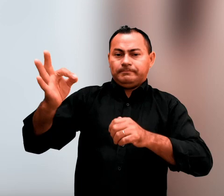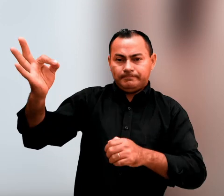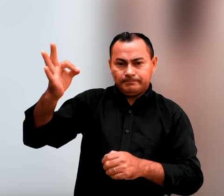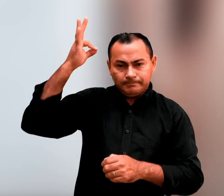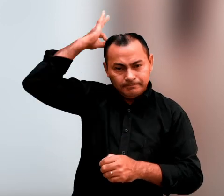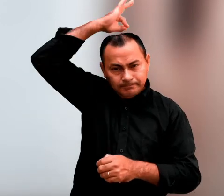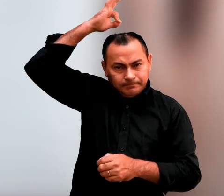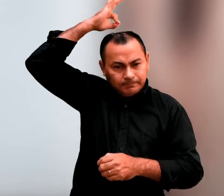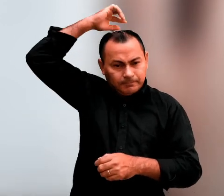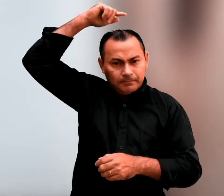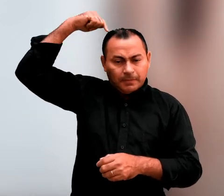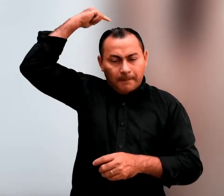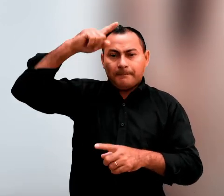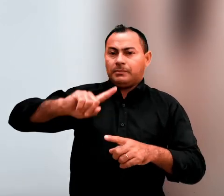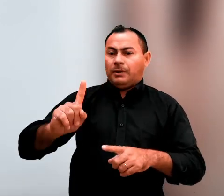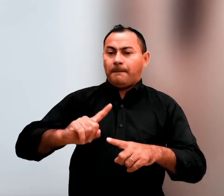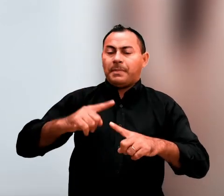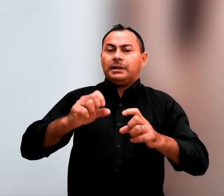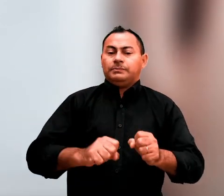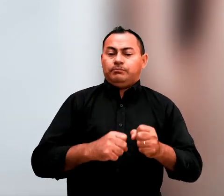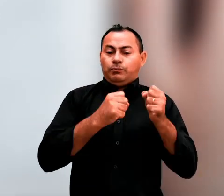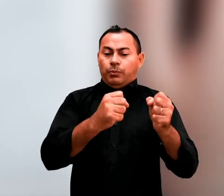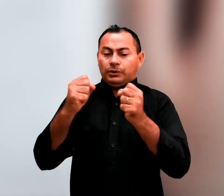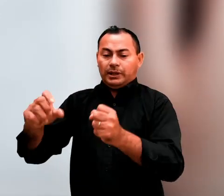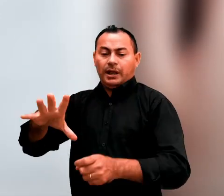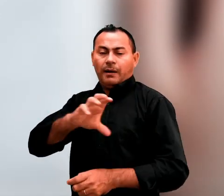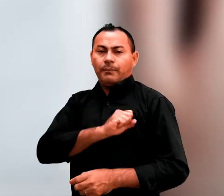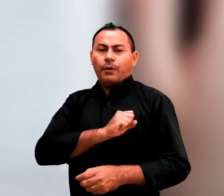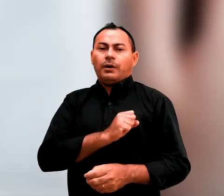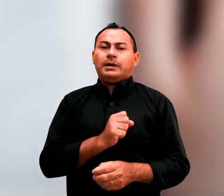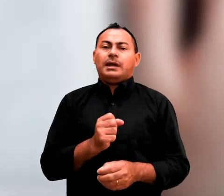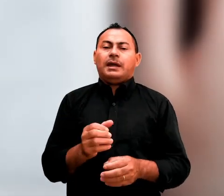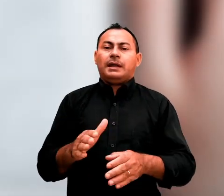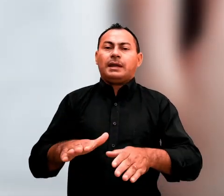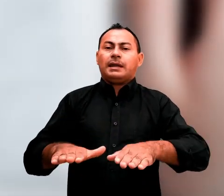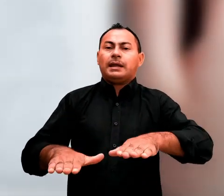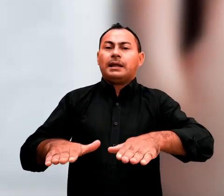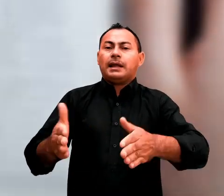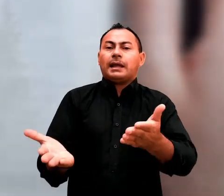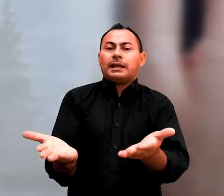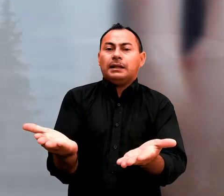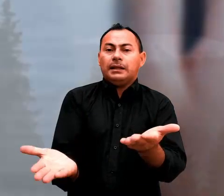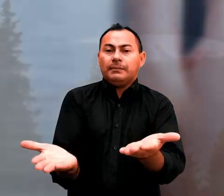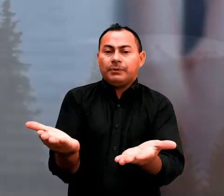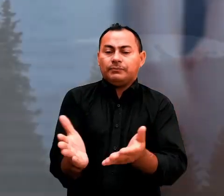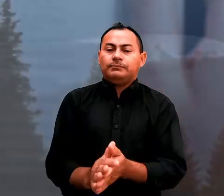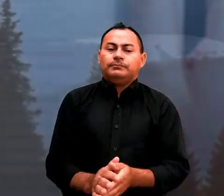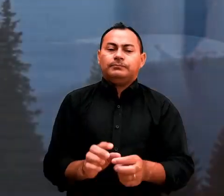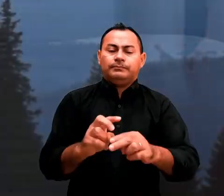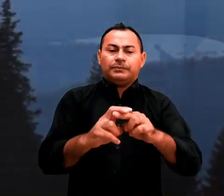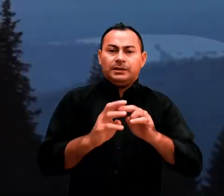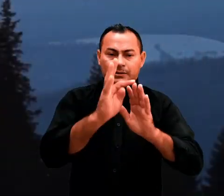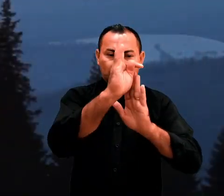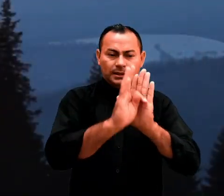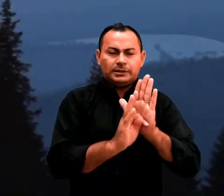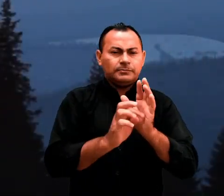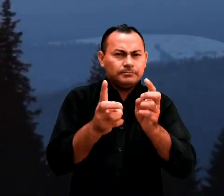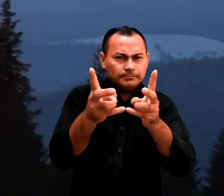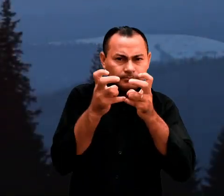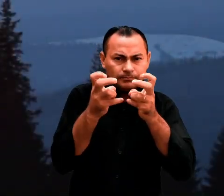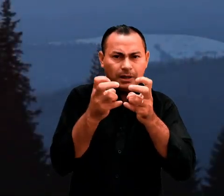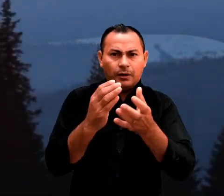espírito de covardia, mas de poder, de amor e de equilíbrio. Através deste texto,